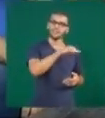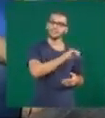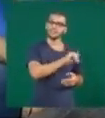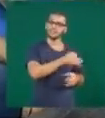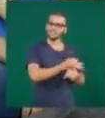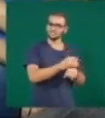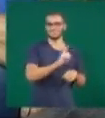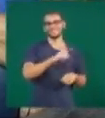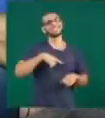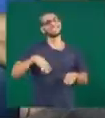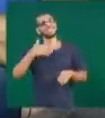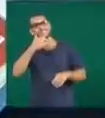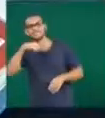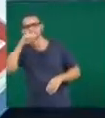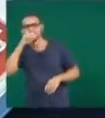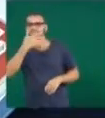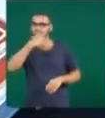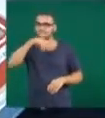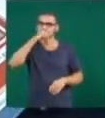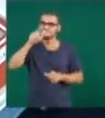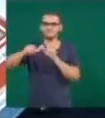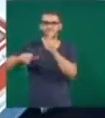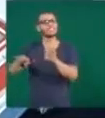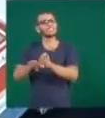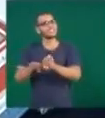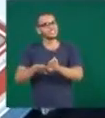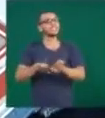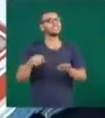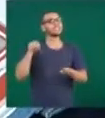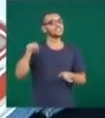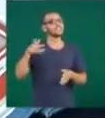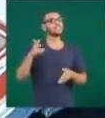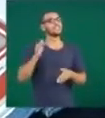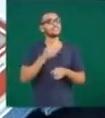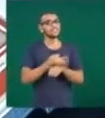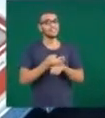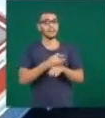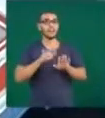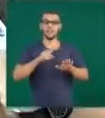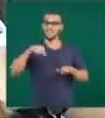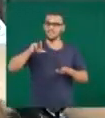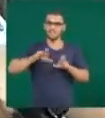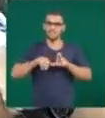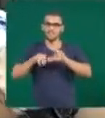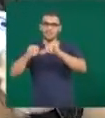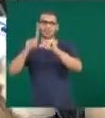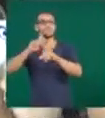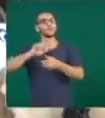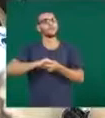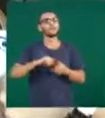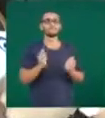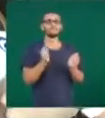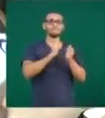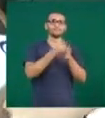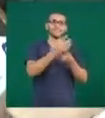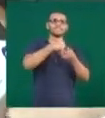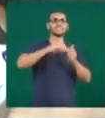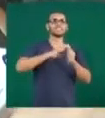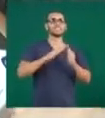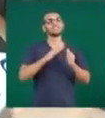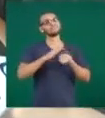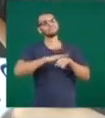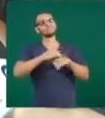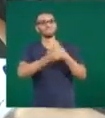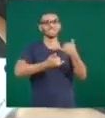viajar. Mas, mesmo em casa, procuram fazer muitas atividades juntos. Se a gente tem até de férias e não pode viajar ou fazer